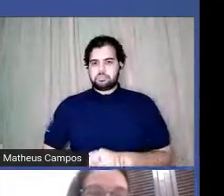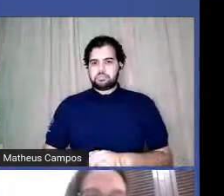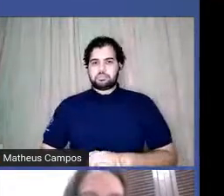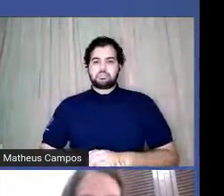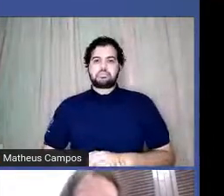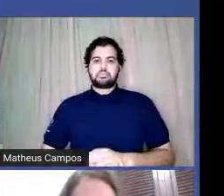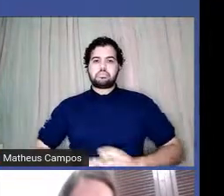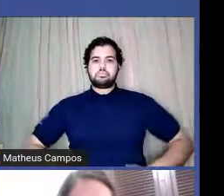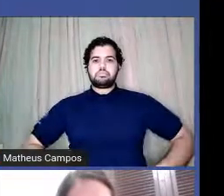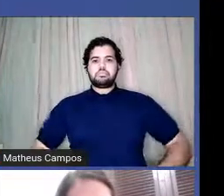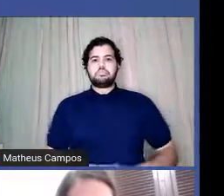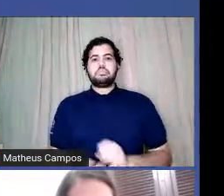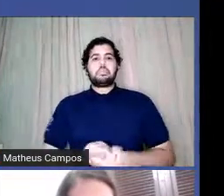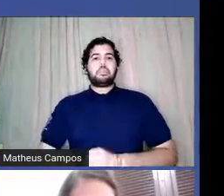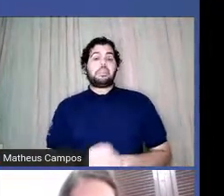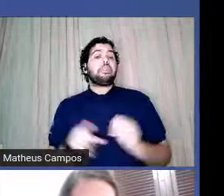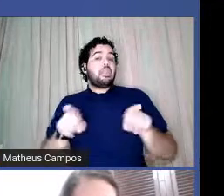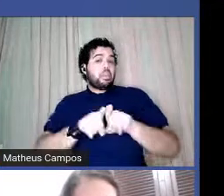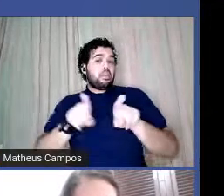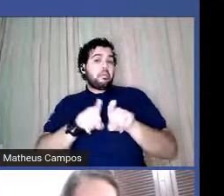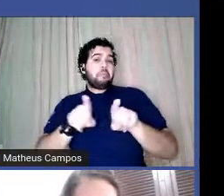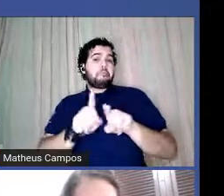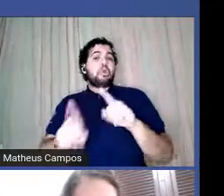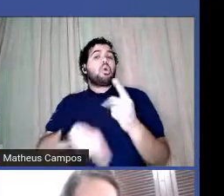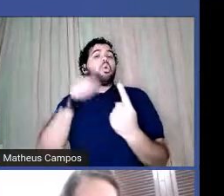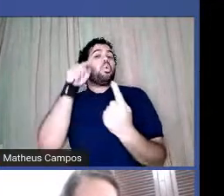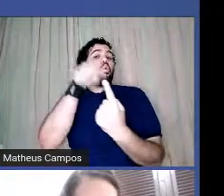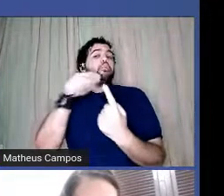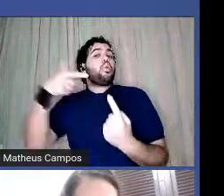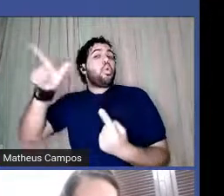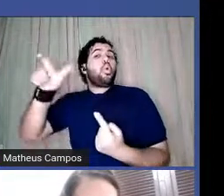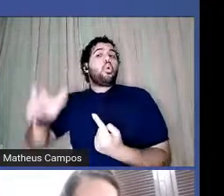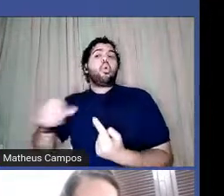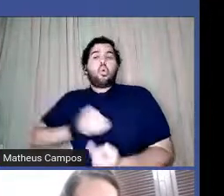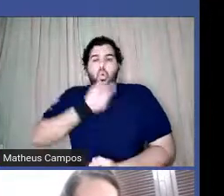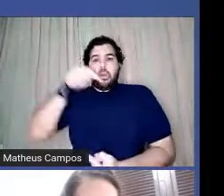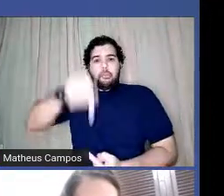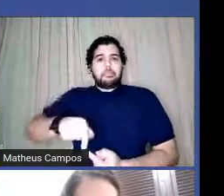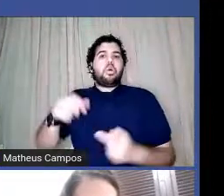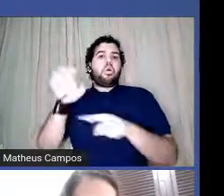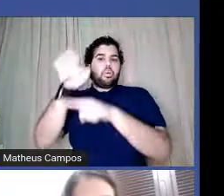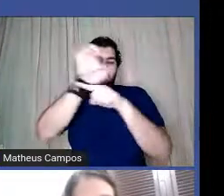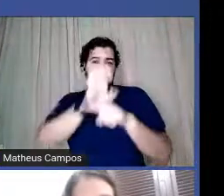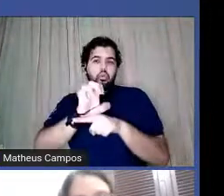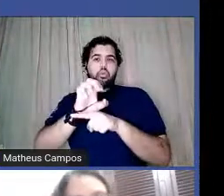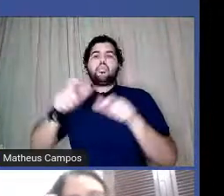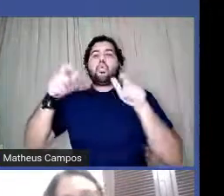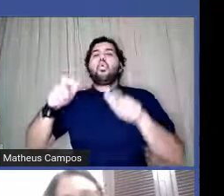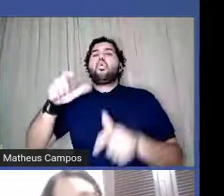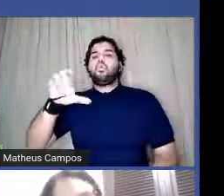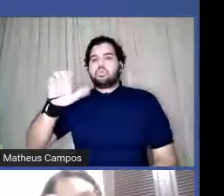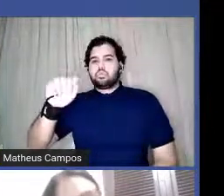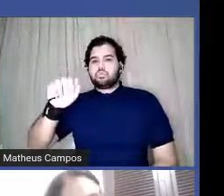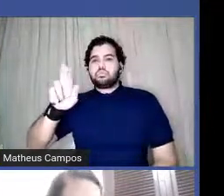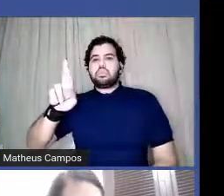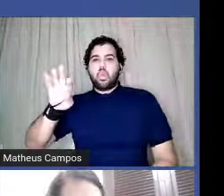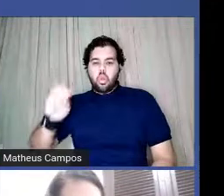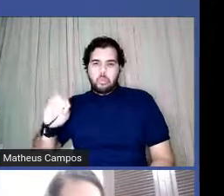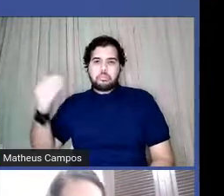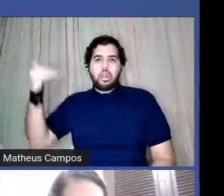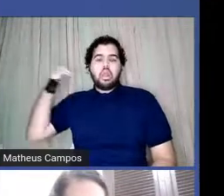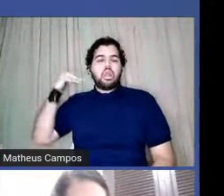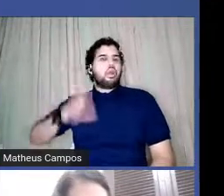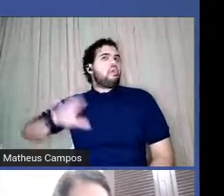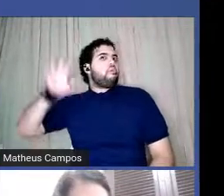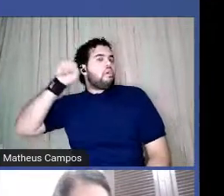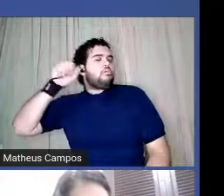também tem a referência de uma outra poeta aqui do Estado, do Crato, né. Quando eu ouvi a primeira vez